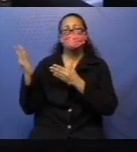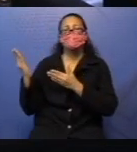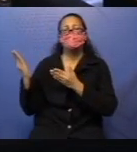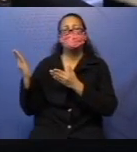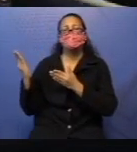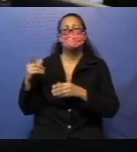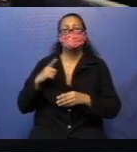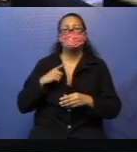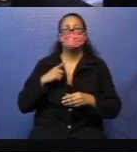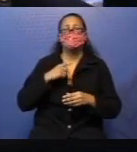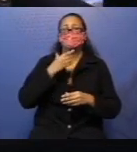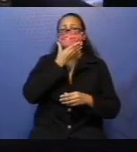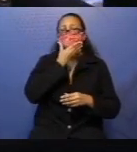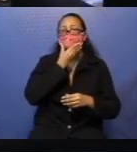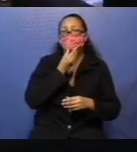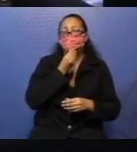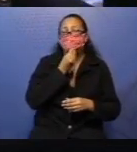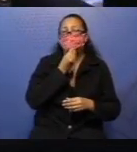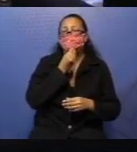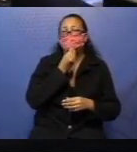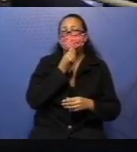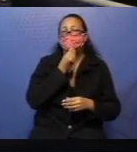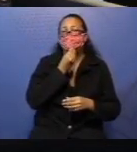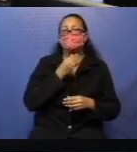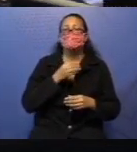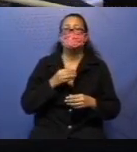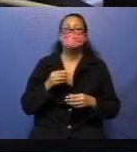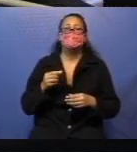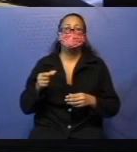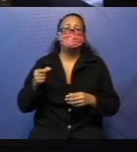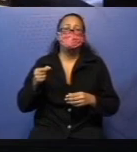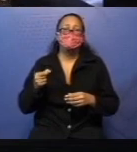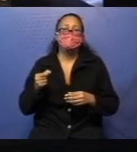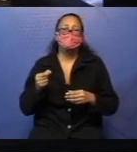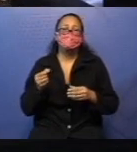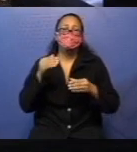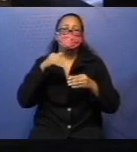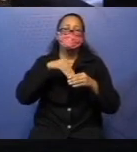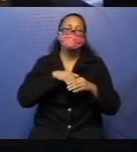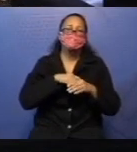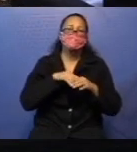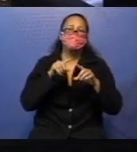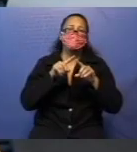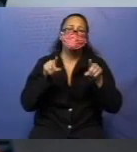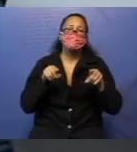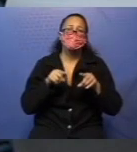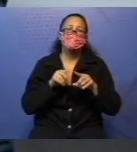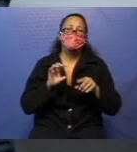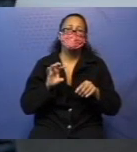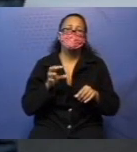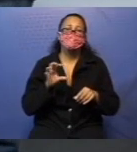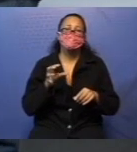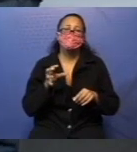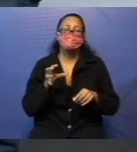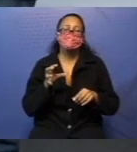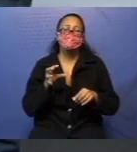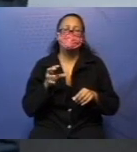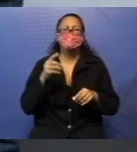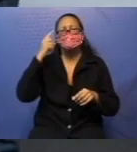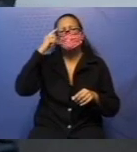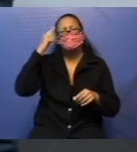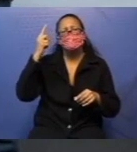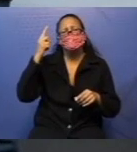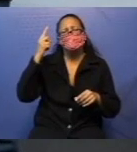Tem um rapazinho aqui colocando uma moeda no cofrinho. Que ideia nos passa? Que ele está